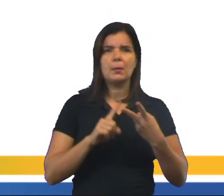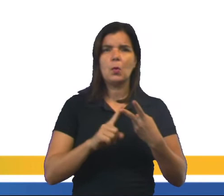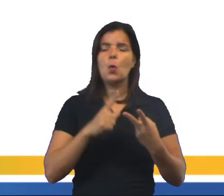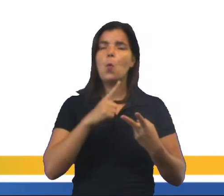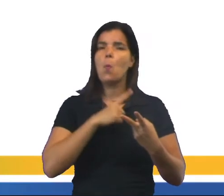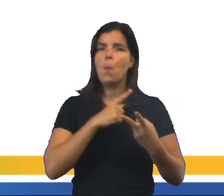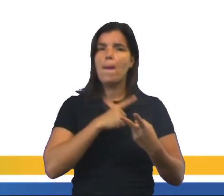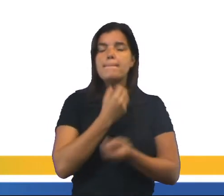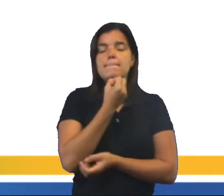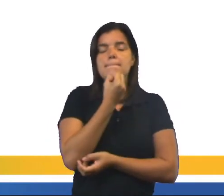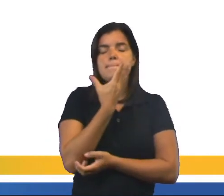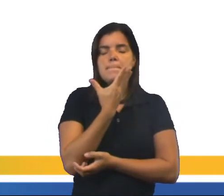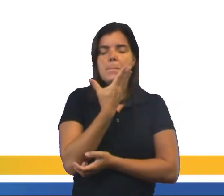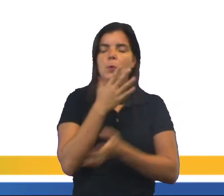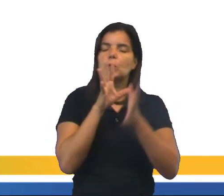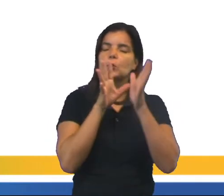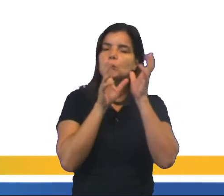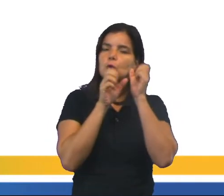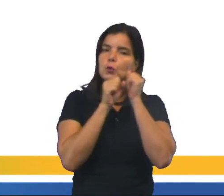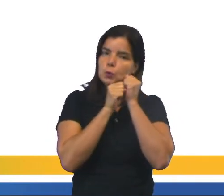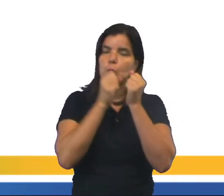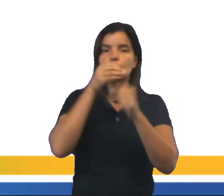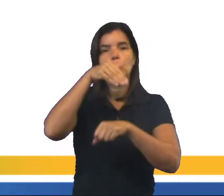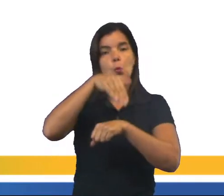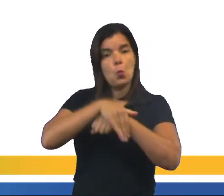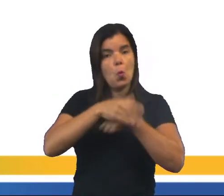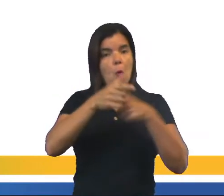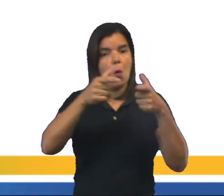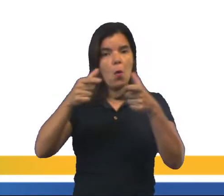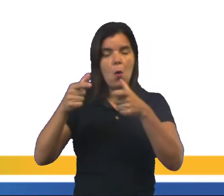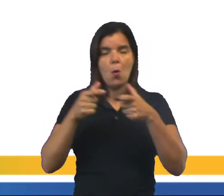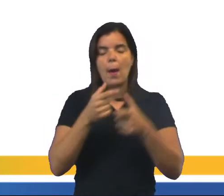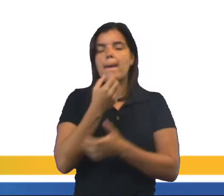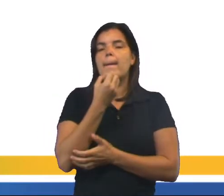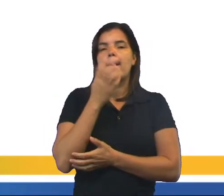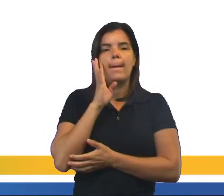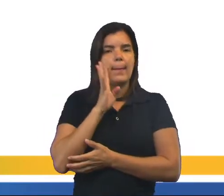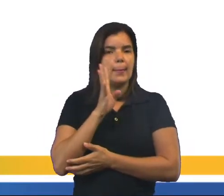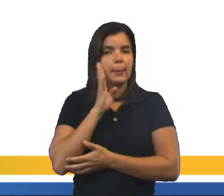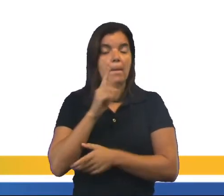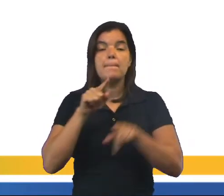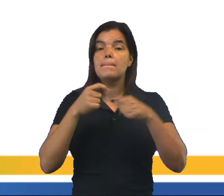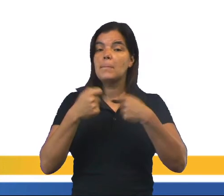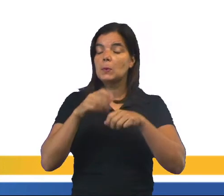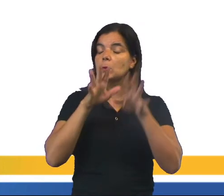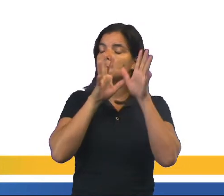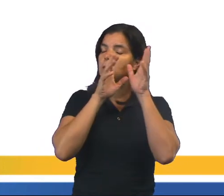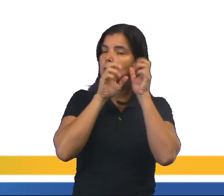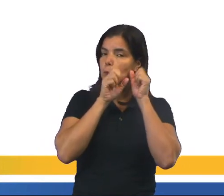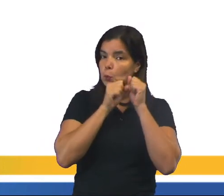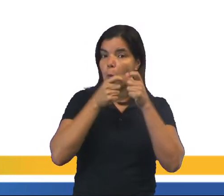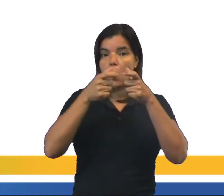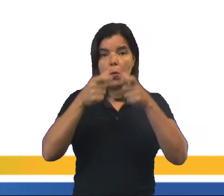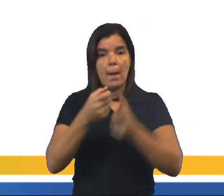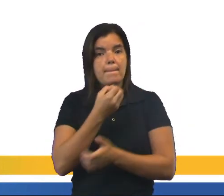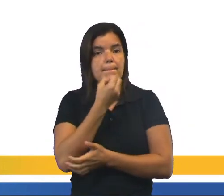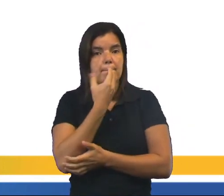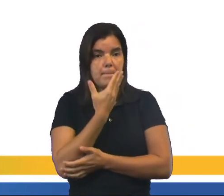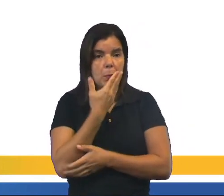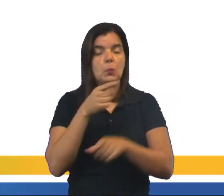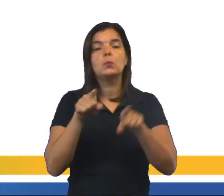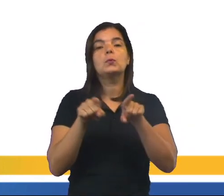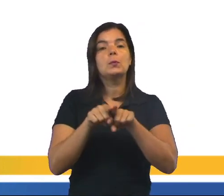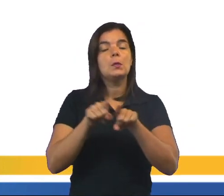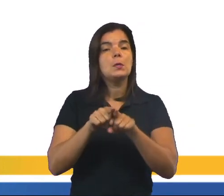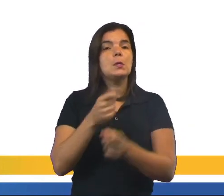Ter uma boa noite de sono em um lugar arejado. Você precisa dormir num lugar arejado, num lugar